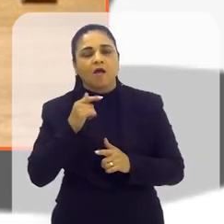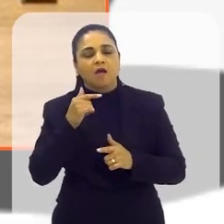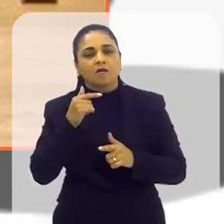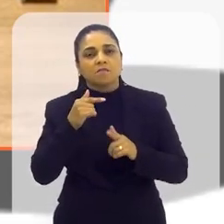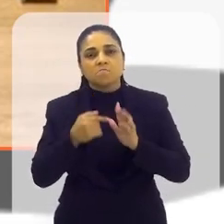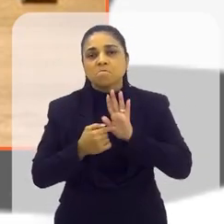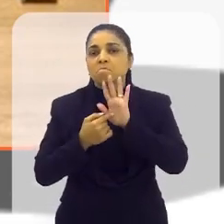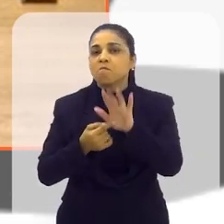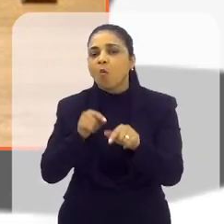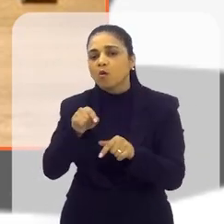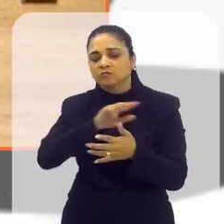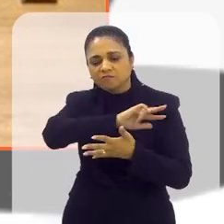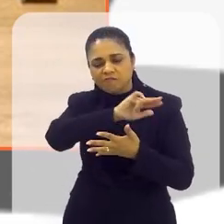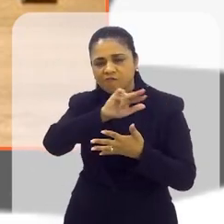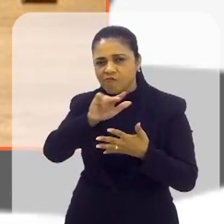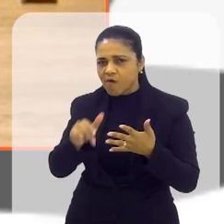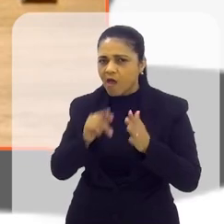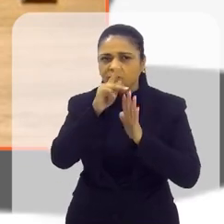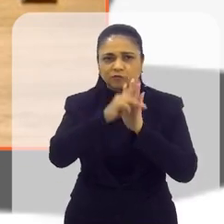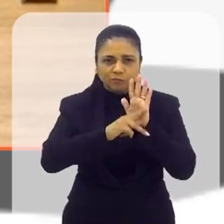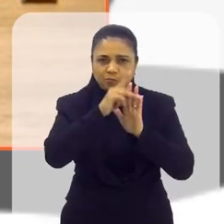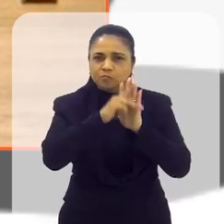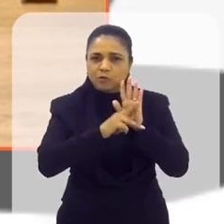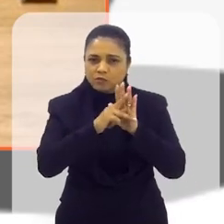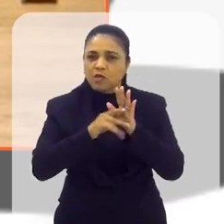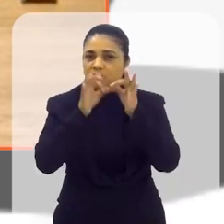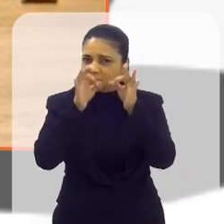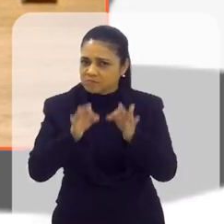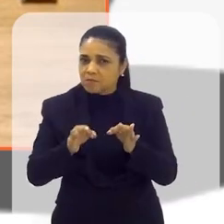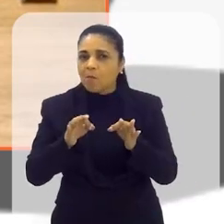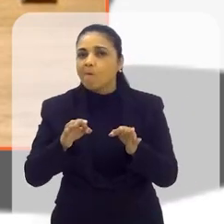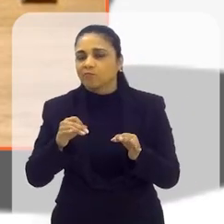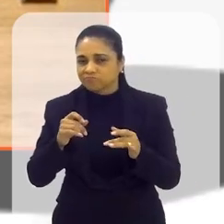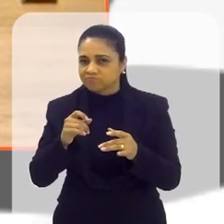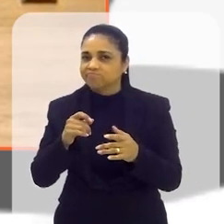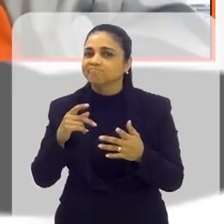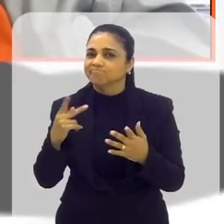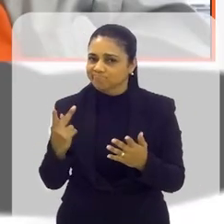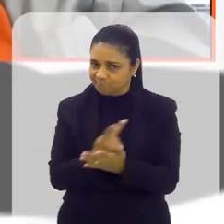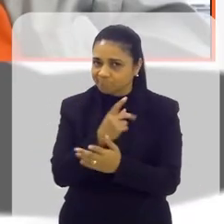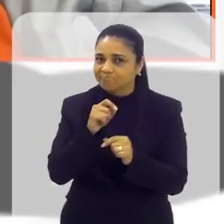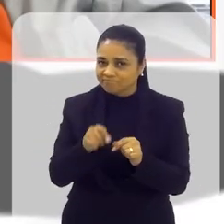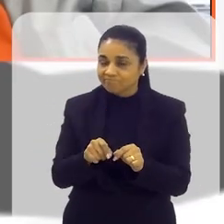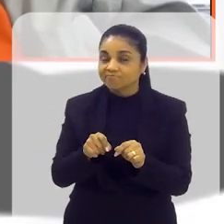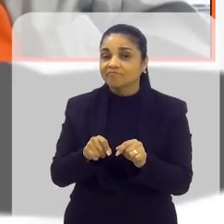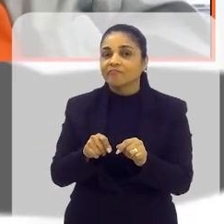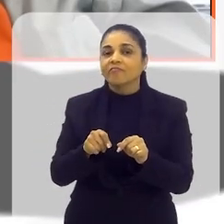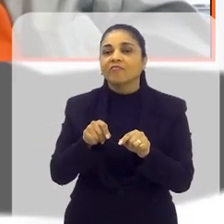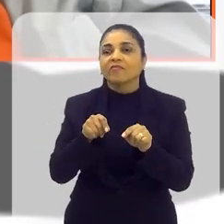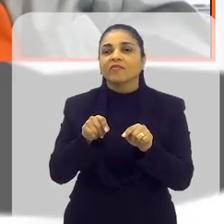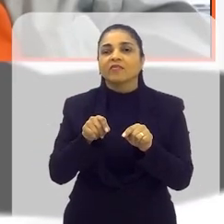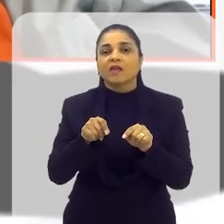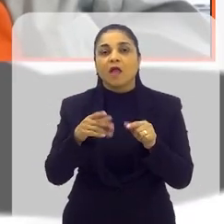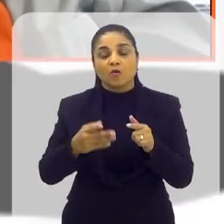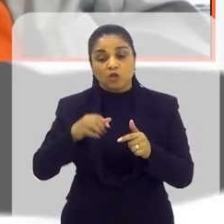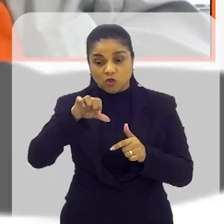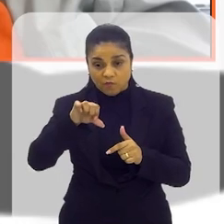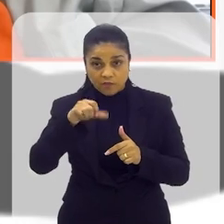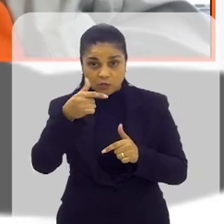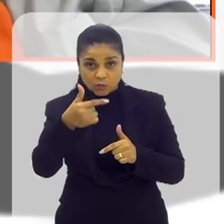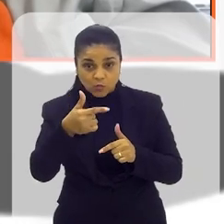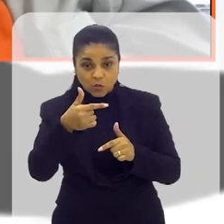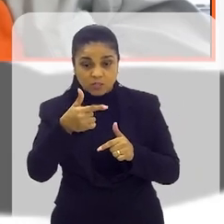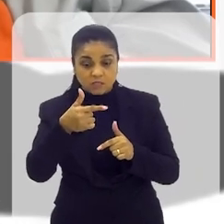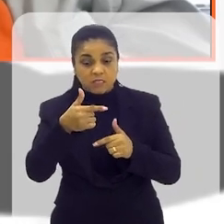medida em que já traz uma gama enorme de projetos que deram certo e que o senhor quer, então, agora replicar nas